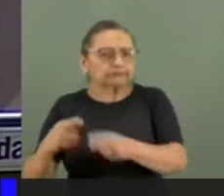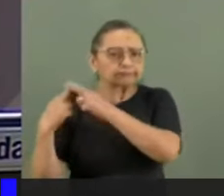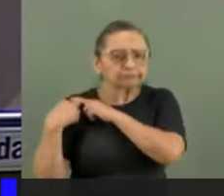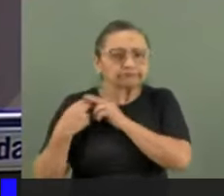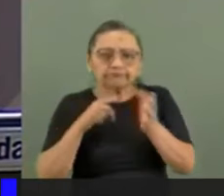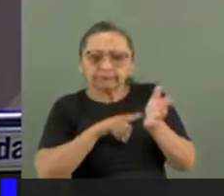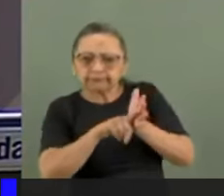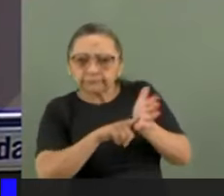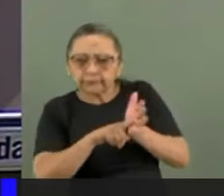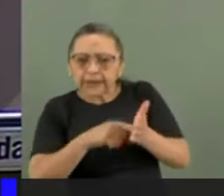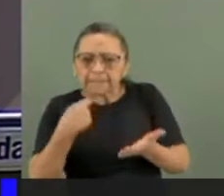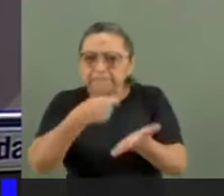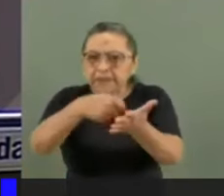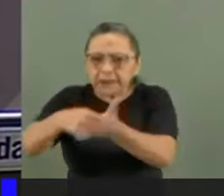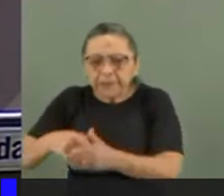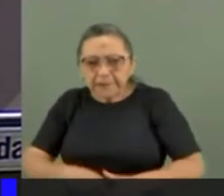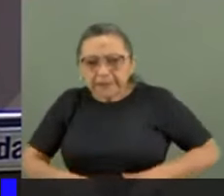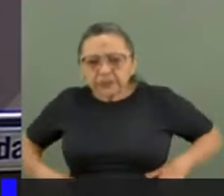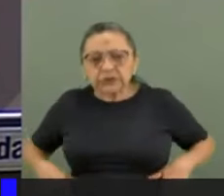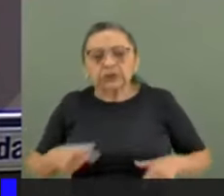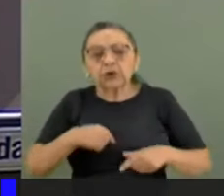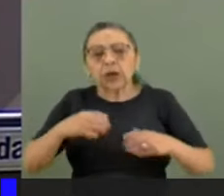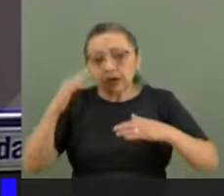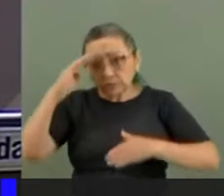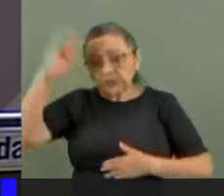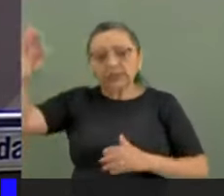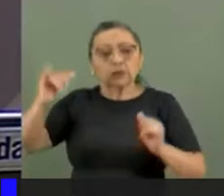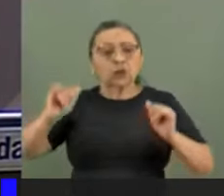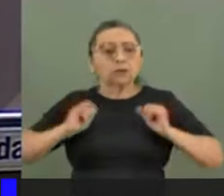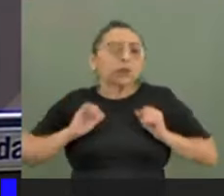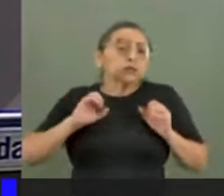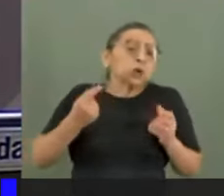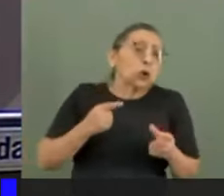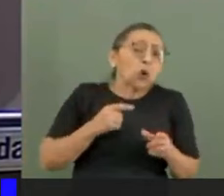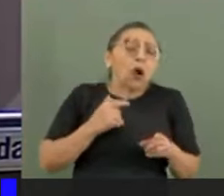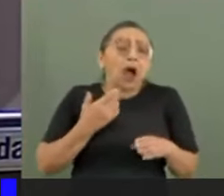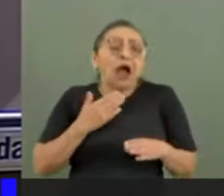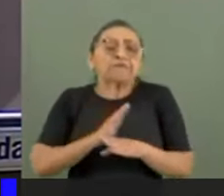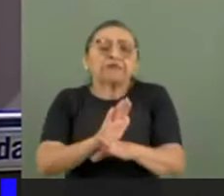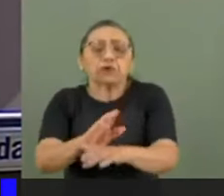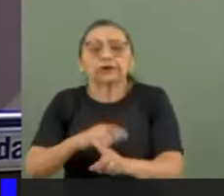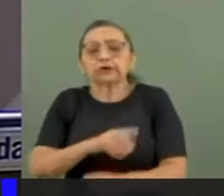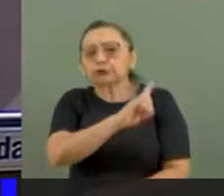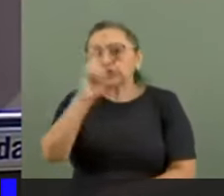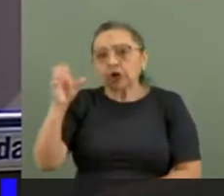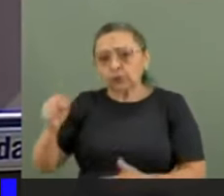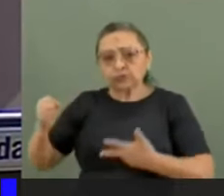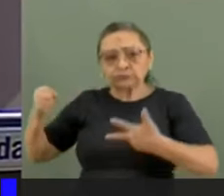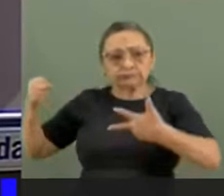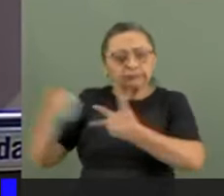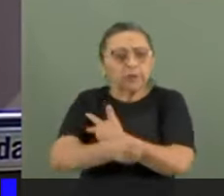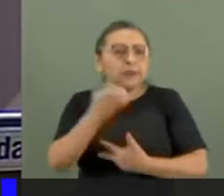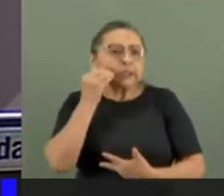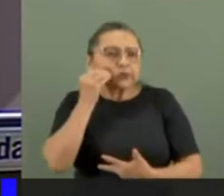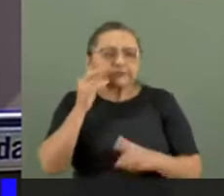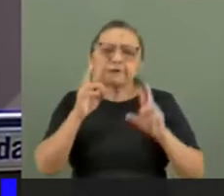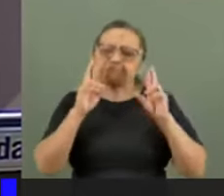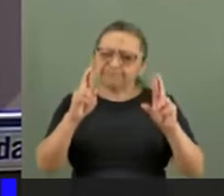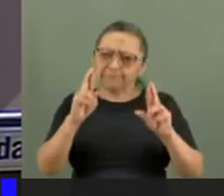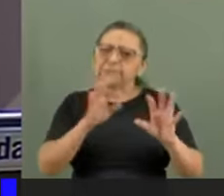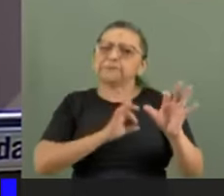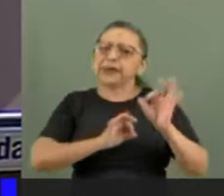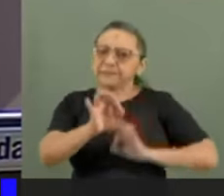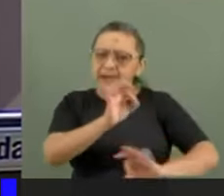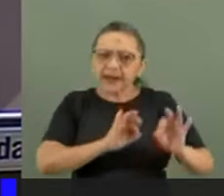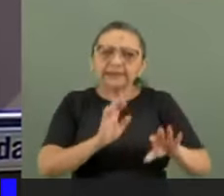instigadores, financiadores, autoridades omissas ou coniventes, o 8 de janeiro foi uma tentativa propositada e